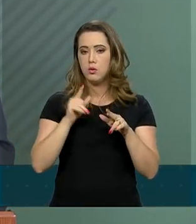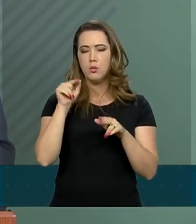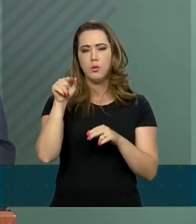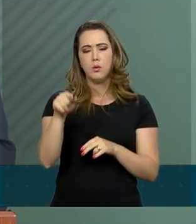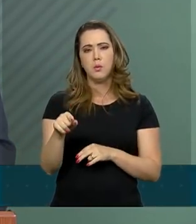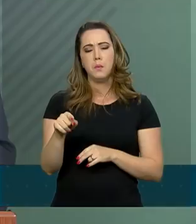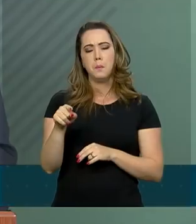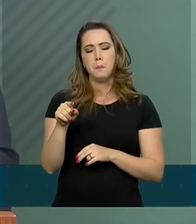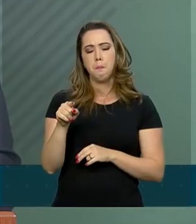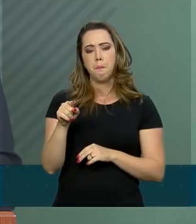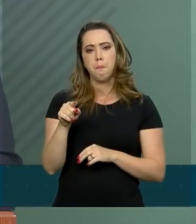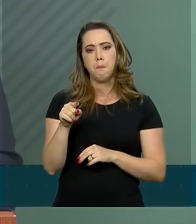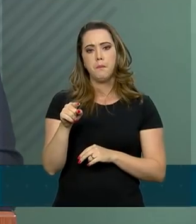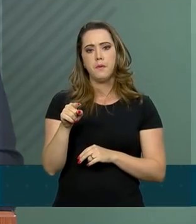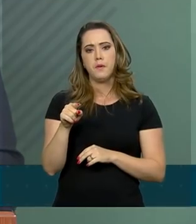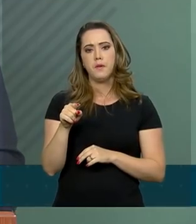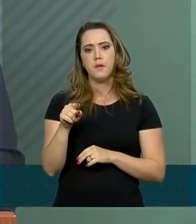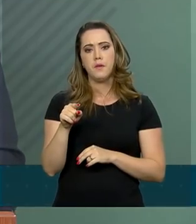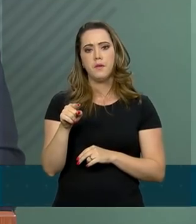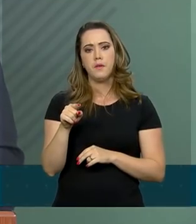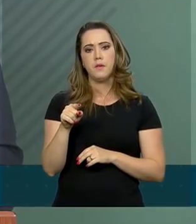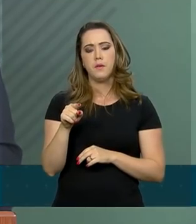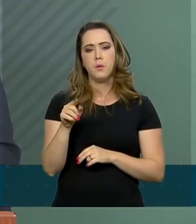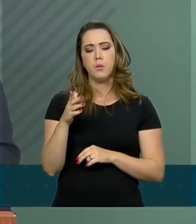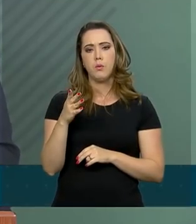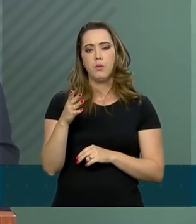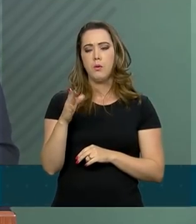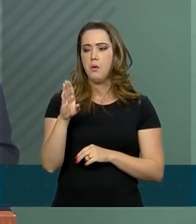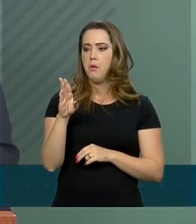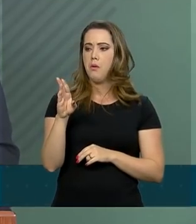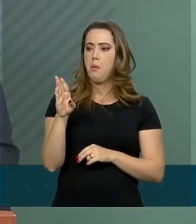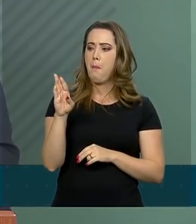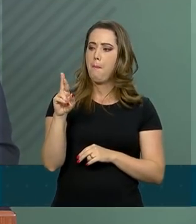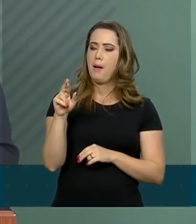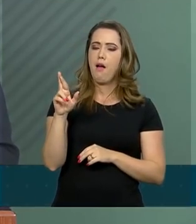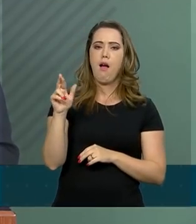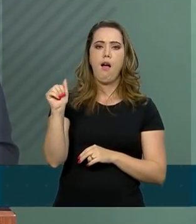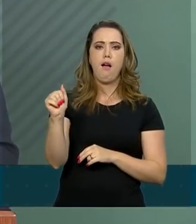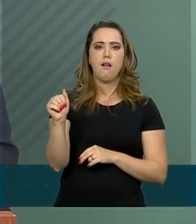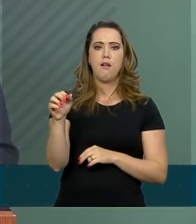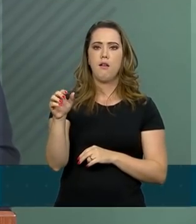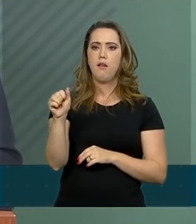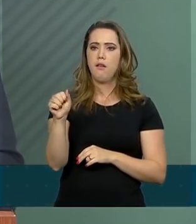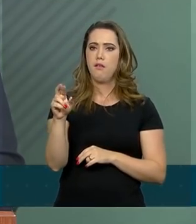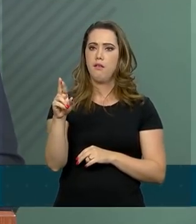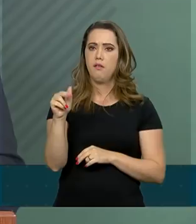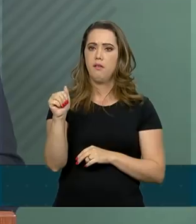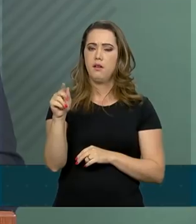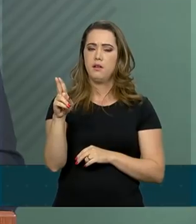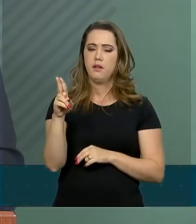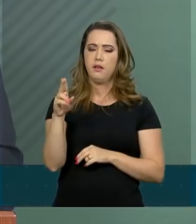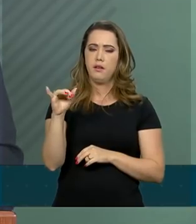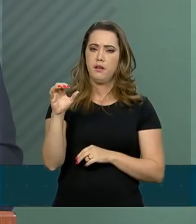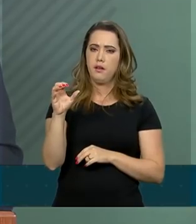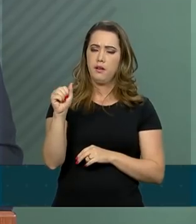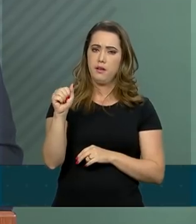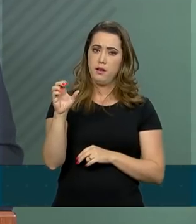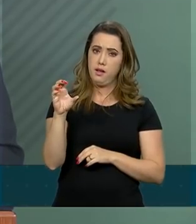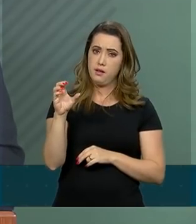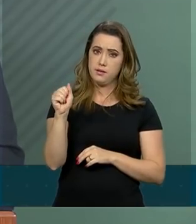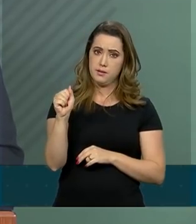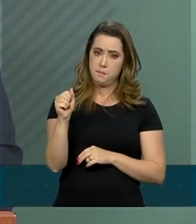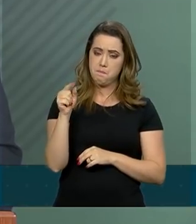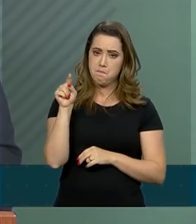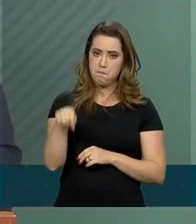Gaças, Aragaças, ambas ficam coladas por meio de uma ponte, embora ainda não confirmado, e é uma